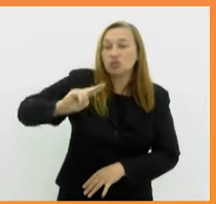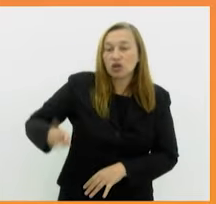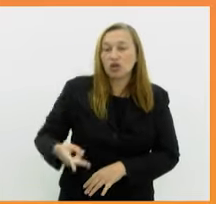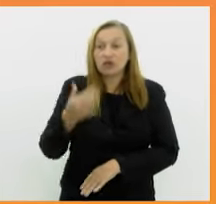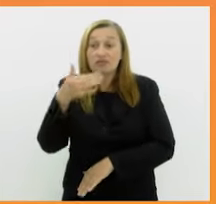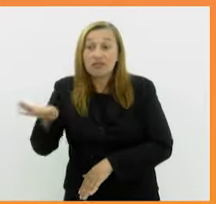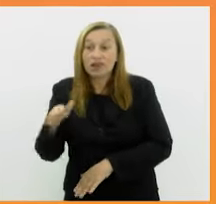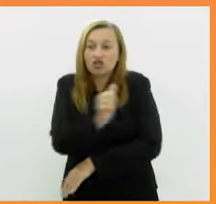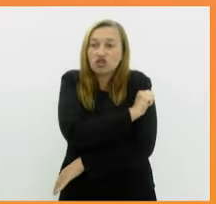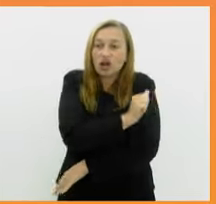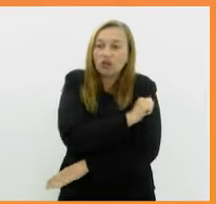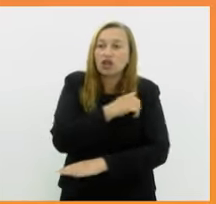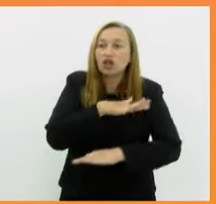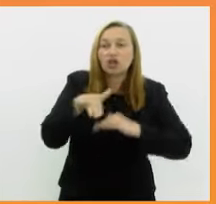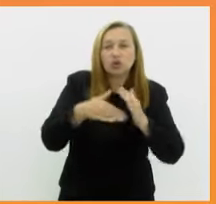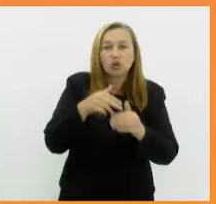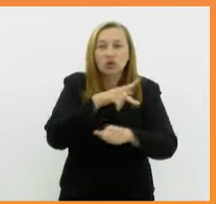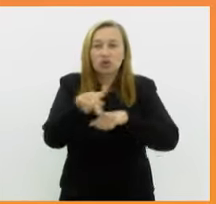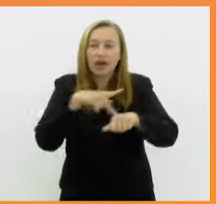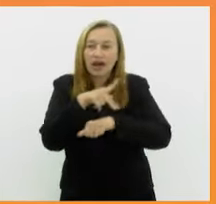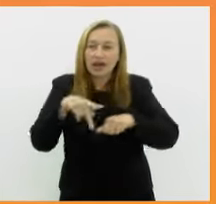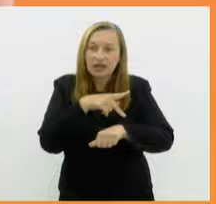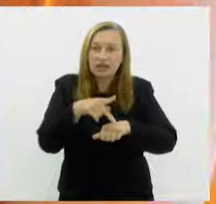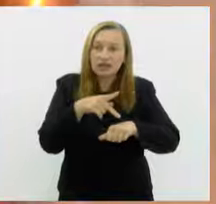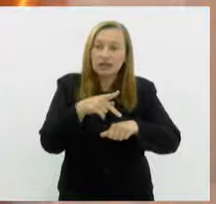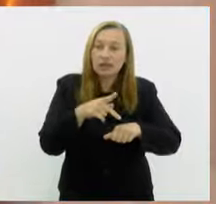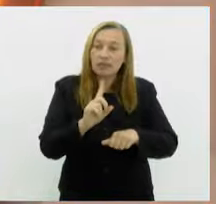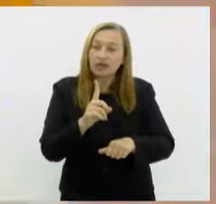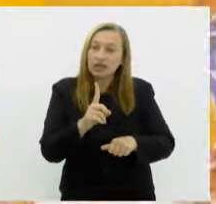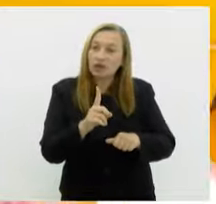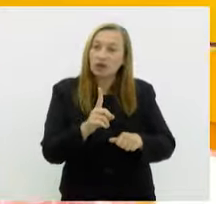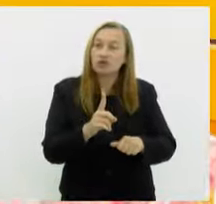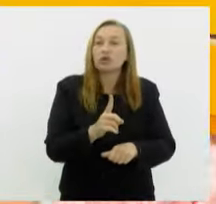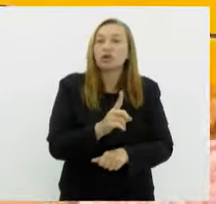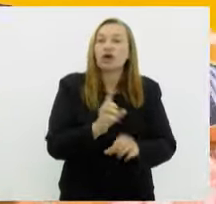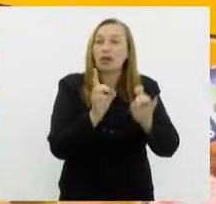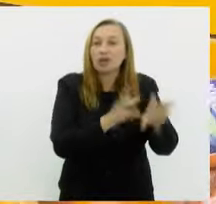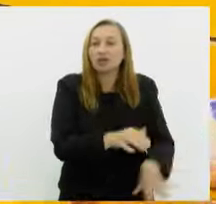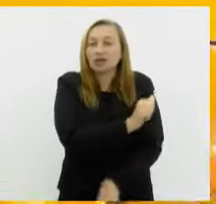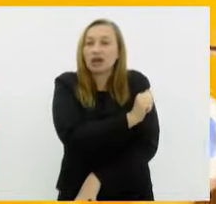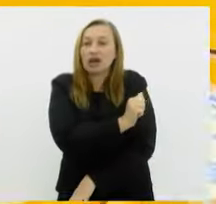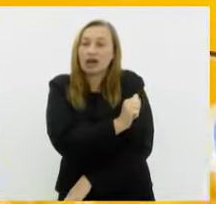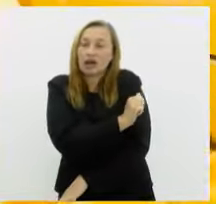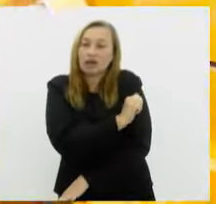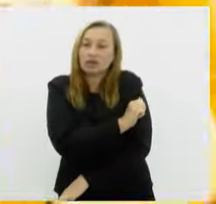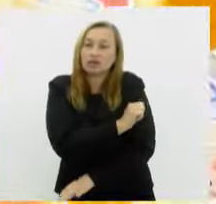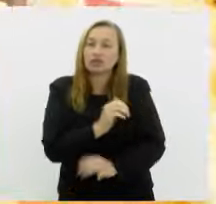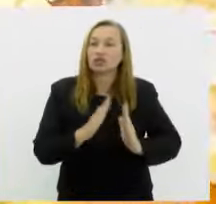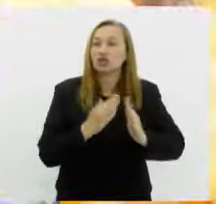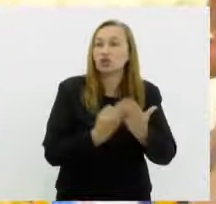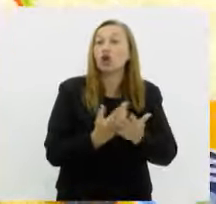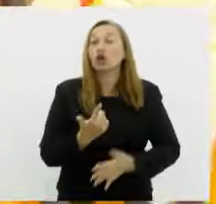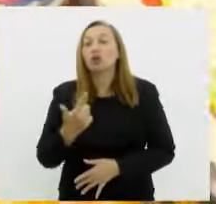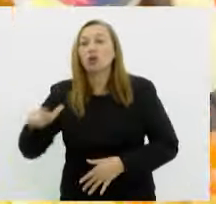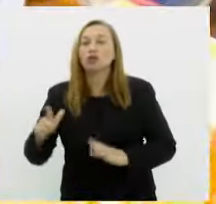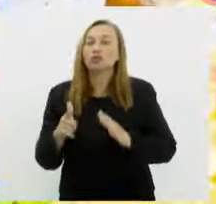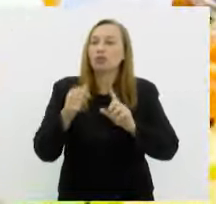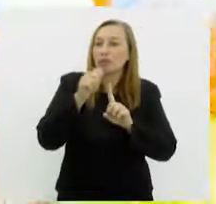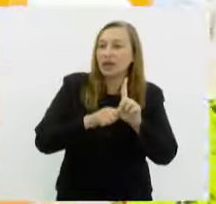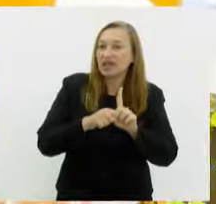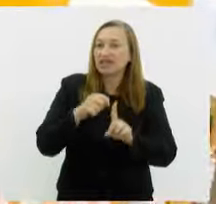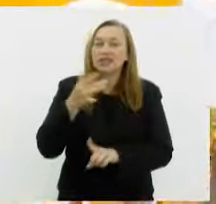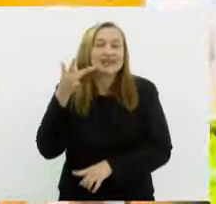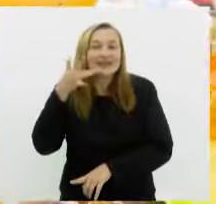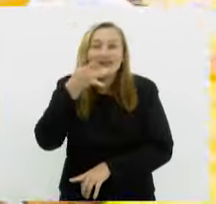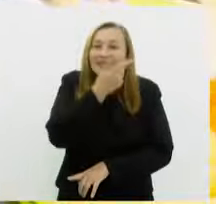todo o país com o objetivo de conter a evasão escolar. No próximo mês, começa o Festival de Gastronomia Delícias do Vale,